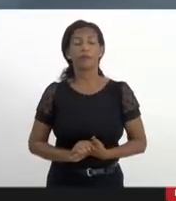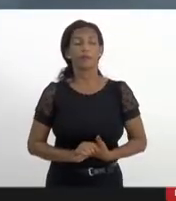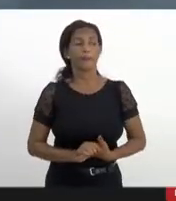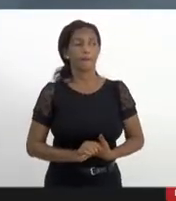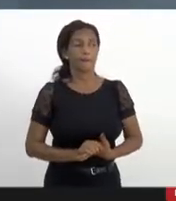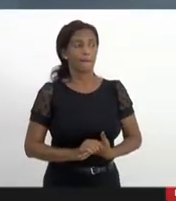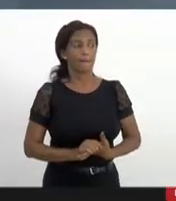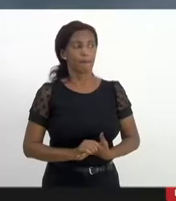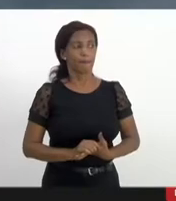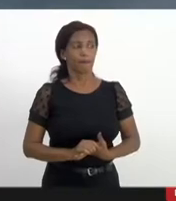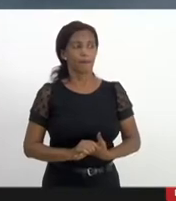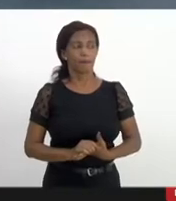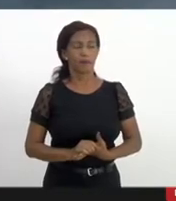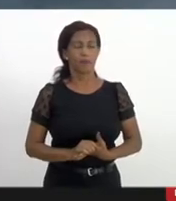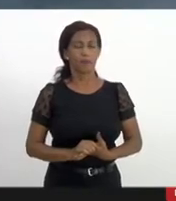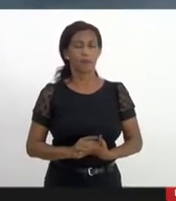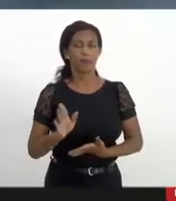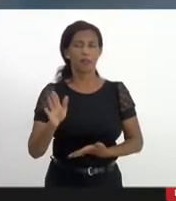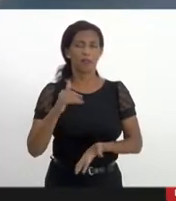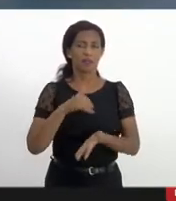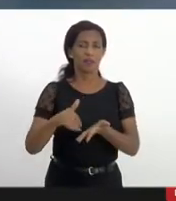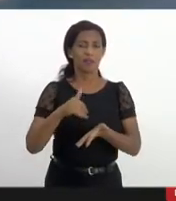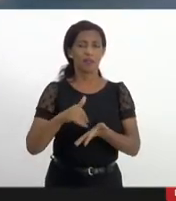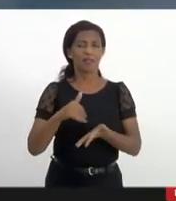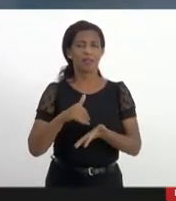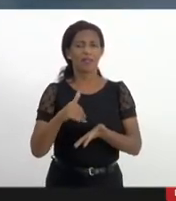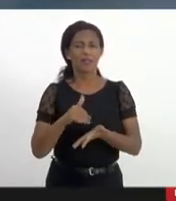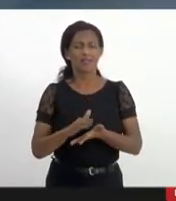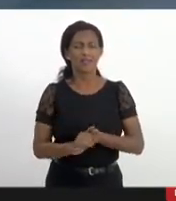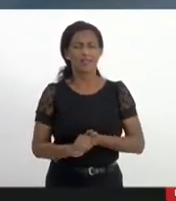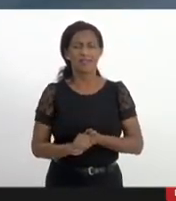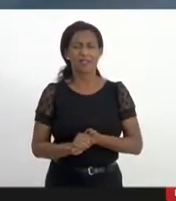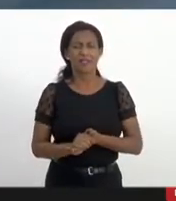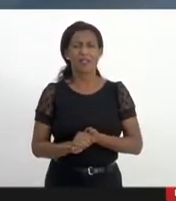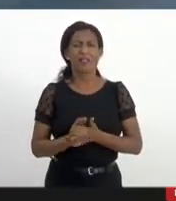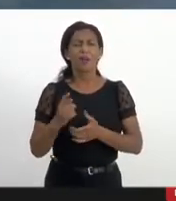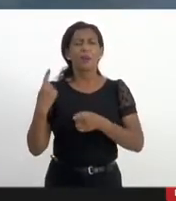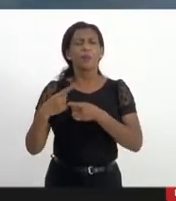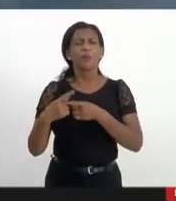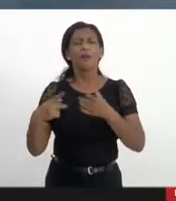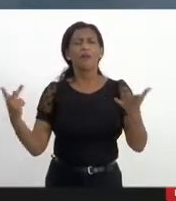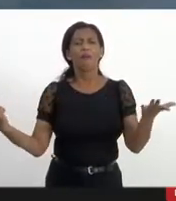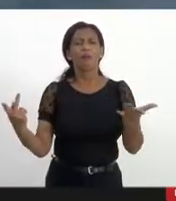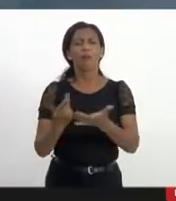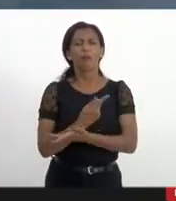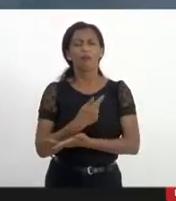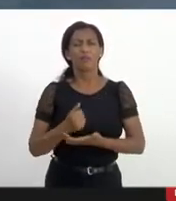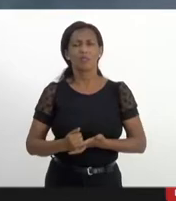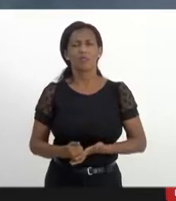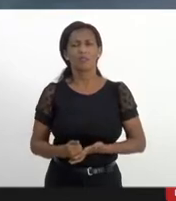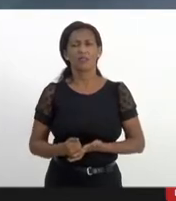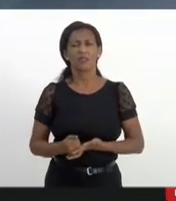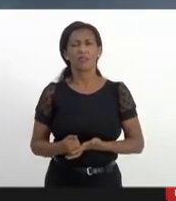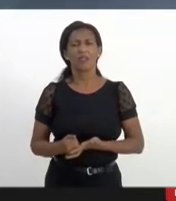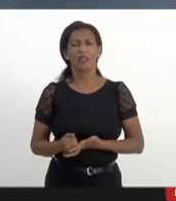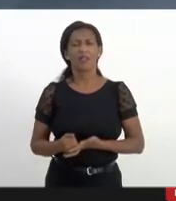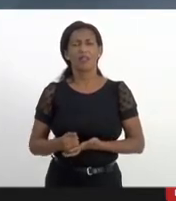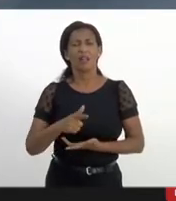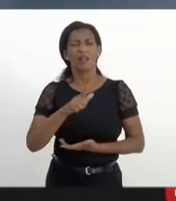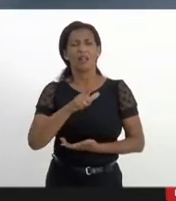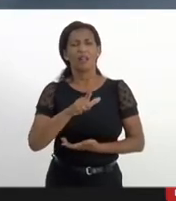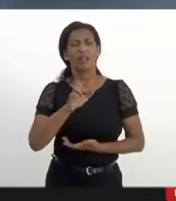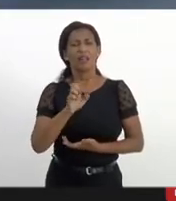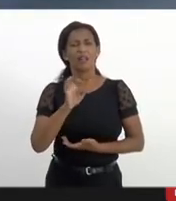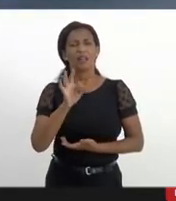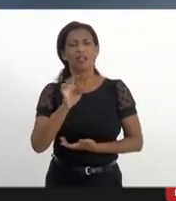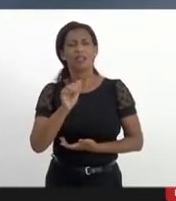a que a Secretaria de Polícia Civil atribui a alta letalidade da policial que tem no estado do Rio